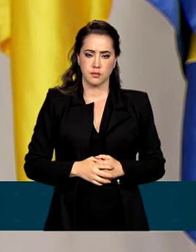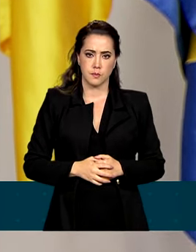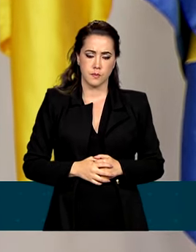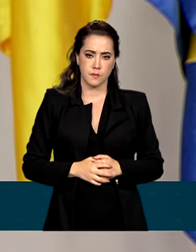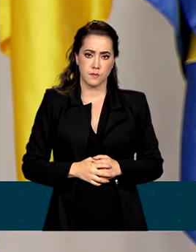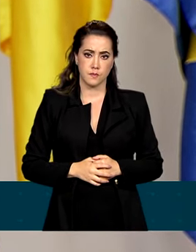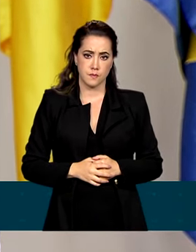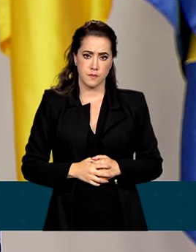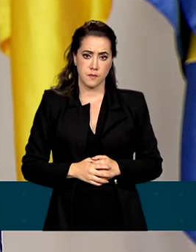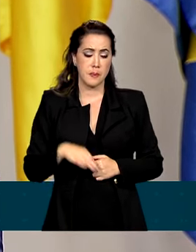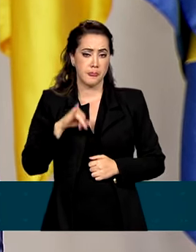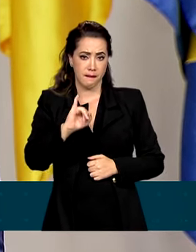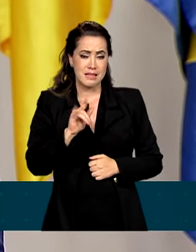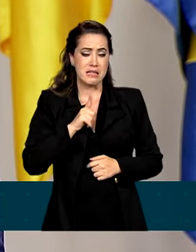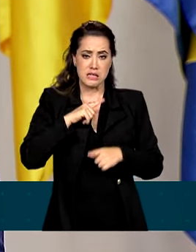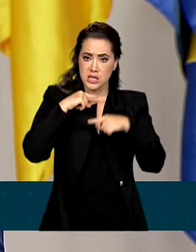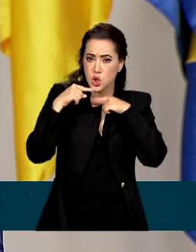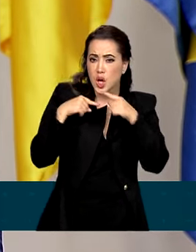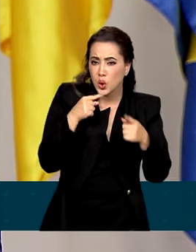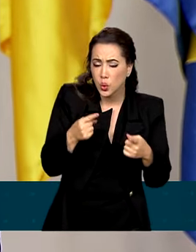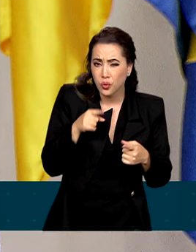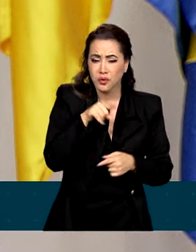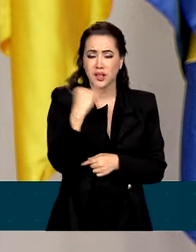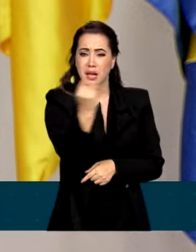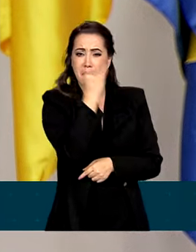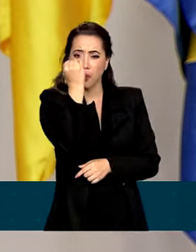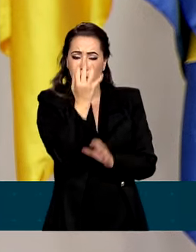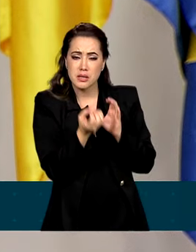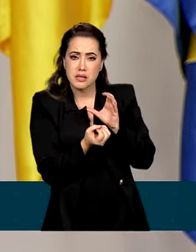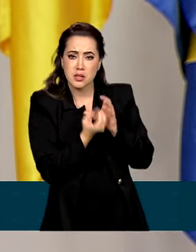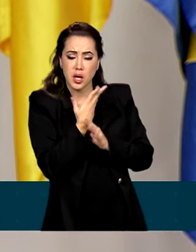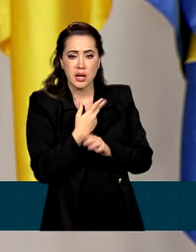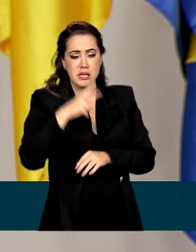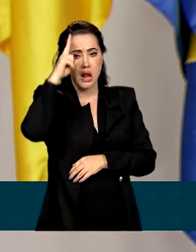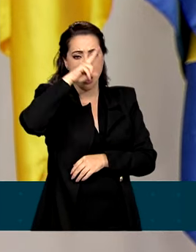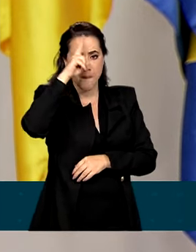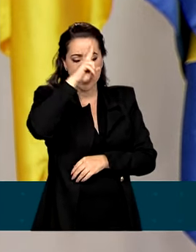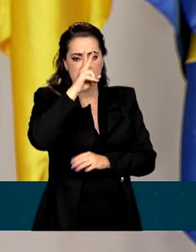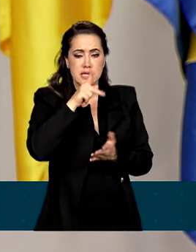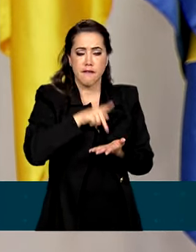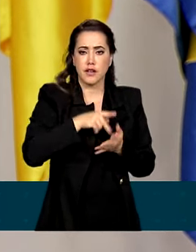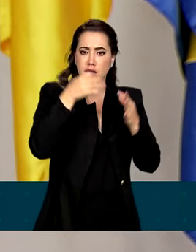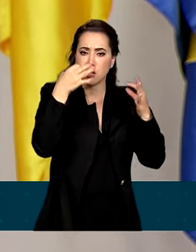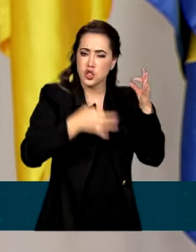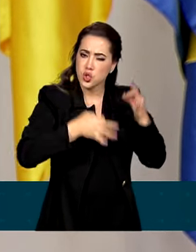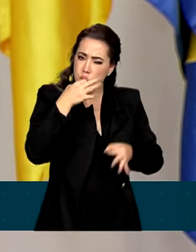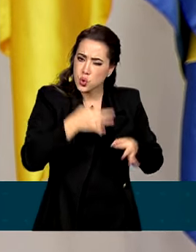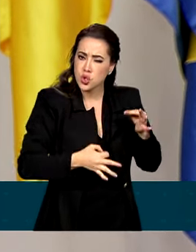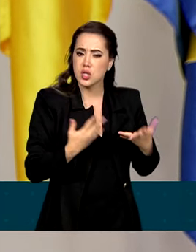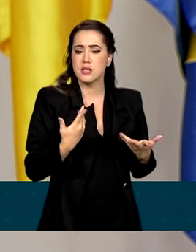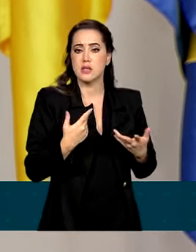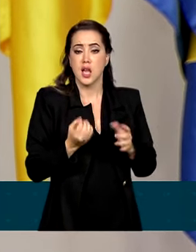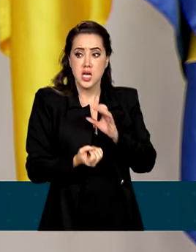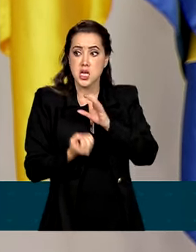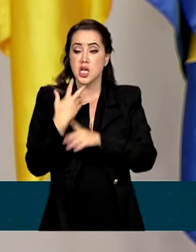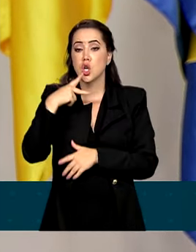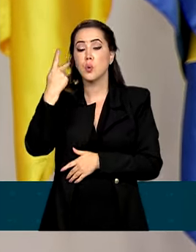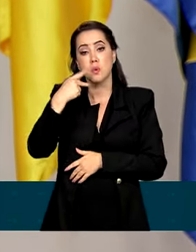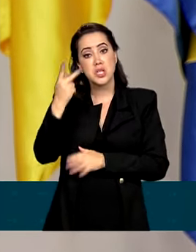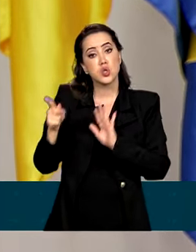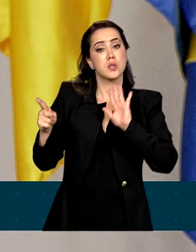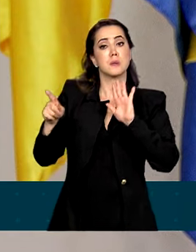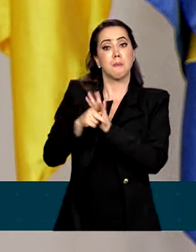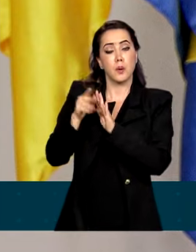E se ainda houvesse dúvidas da importância de se promover a memória, a verdade e a justiça, com políticas públicas de